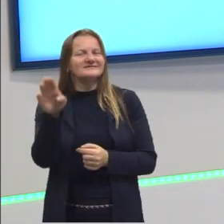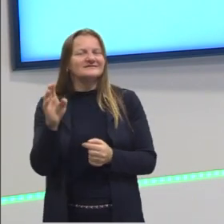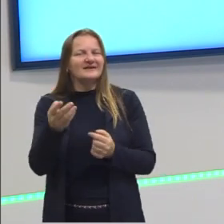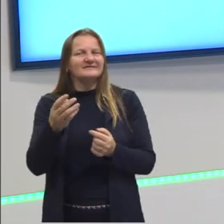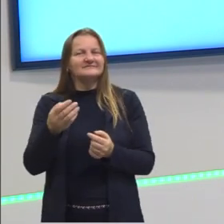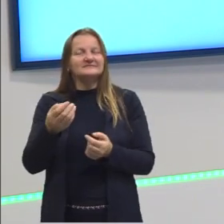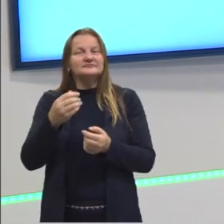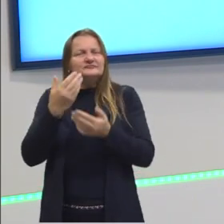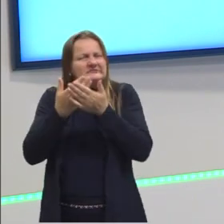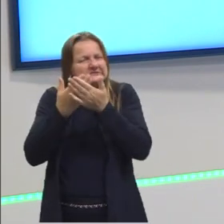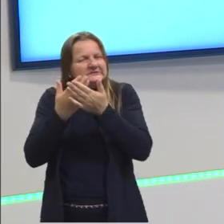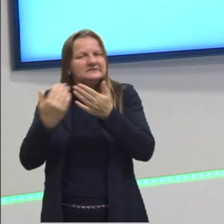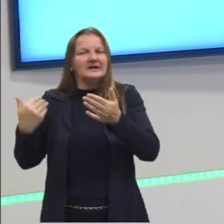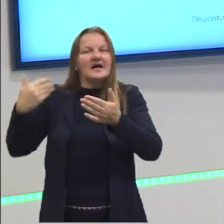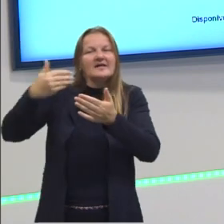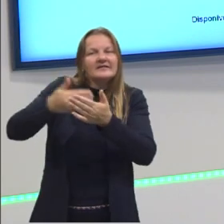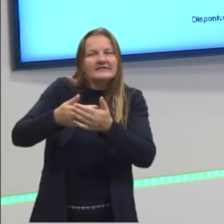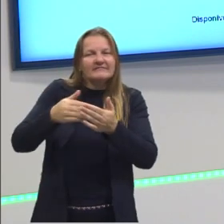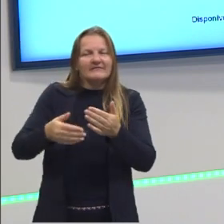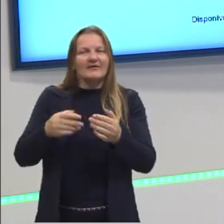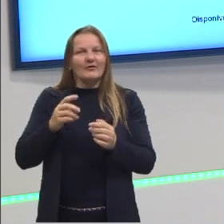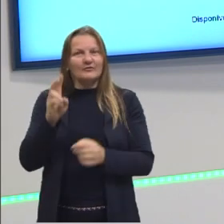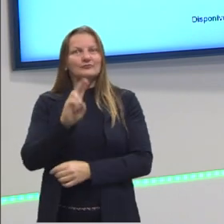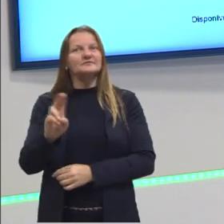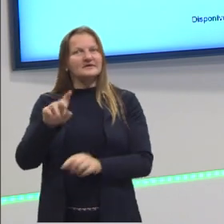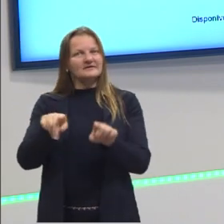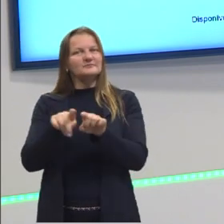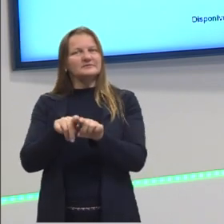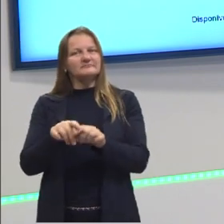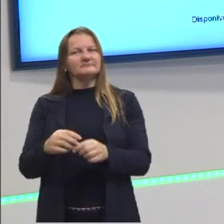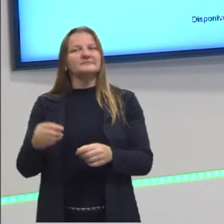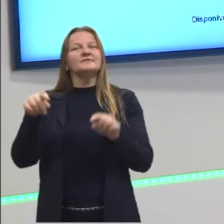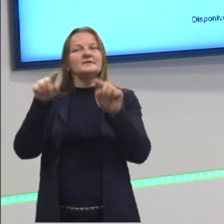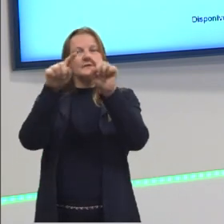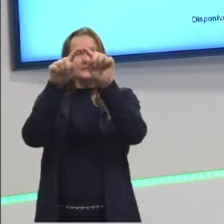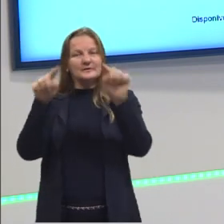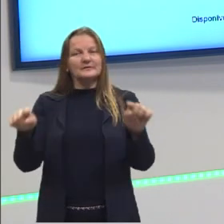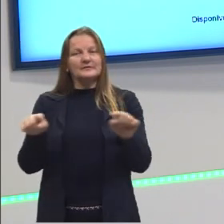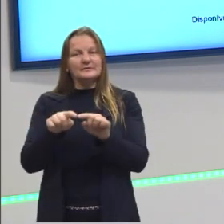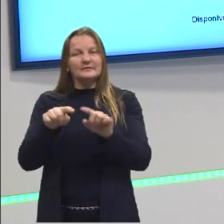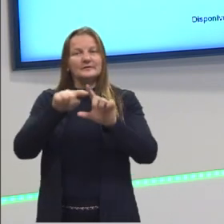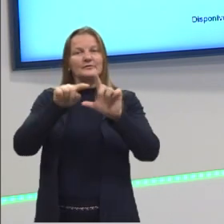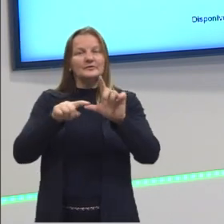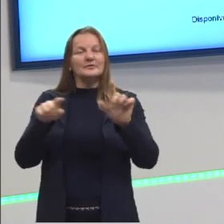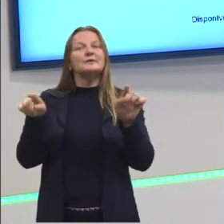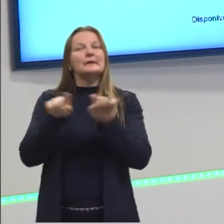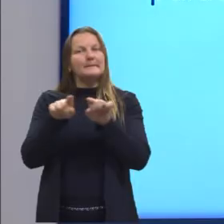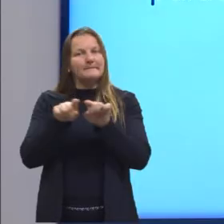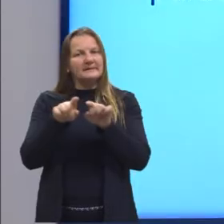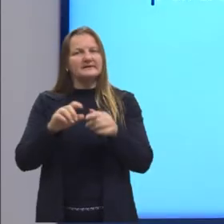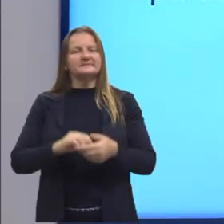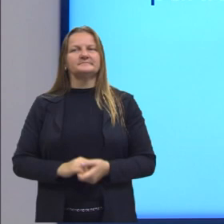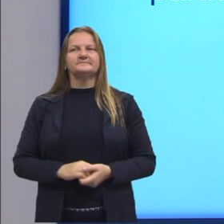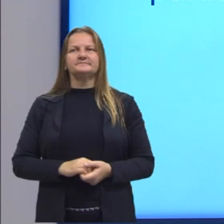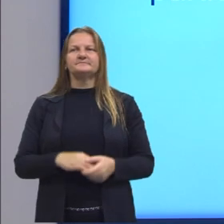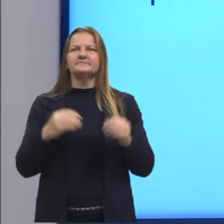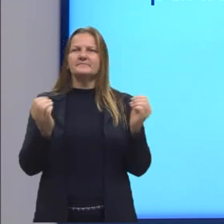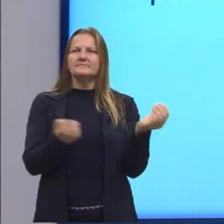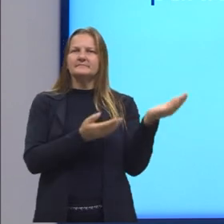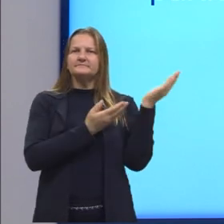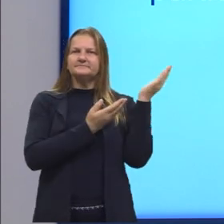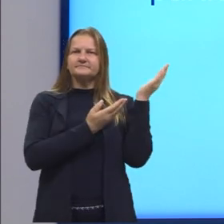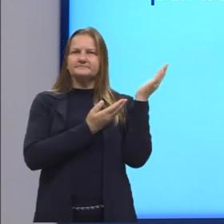já tivemos até aqui, tá? Incluindo o nosso triângulo retângulo. Então, aqui eu trago para vocês